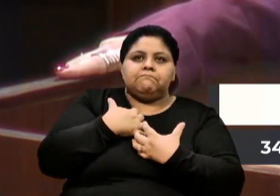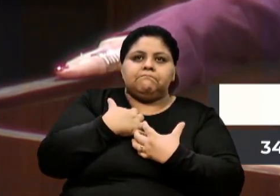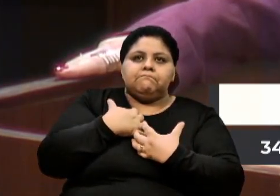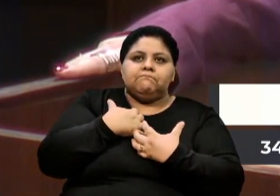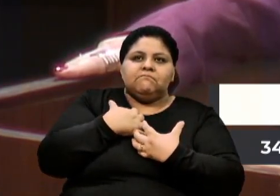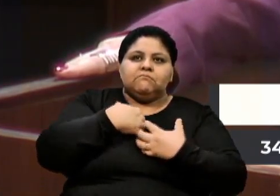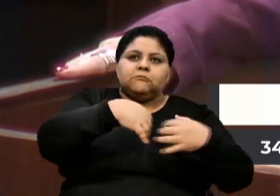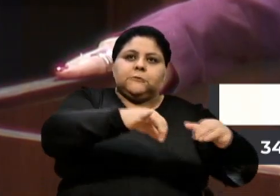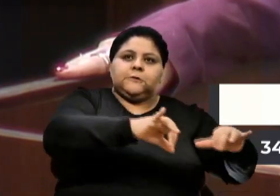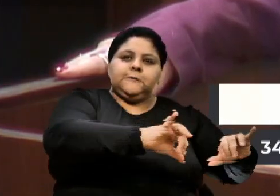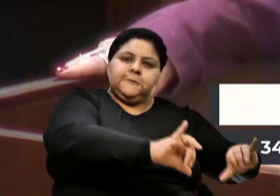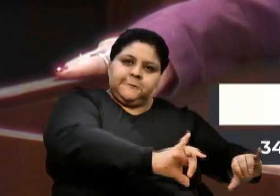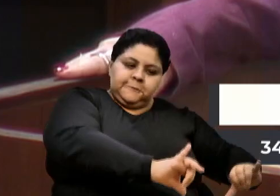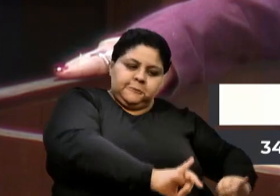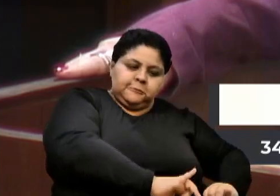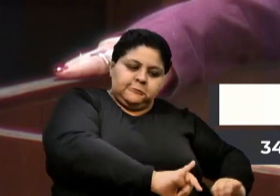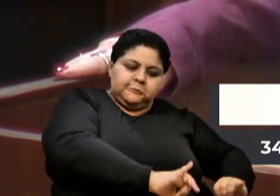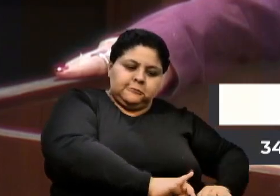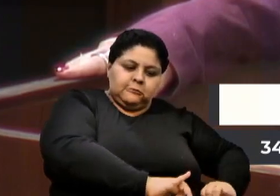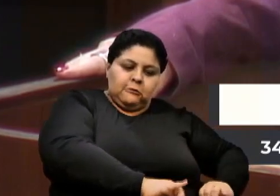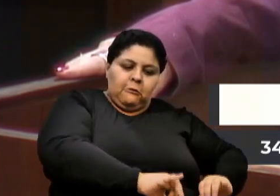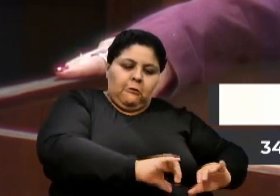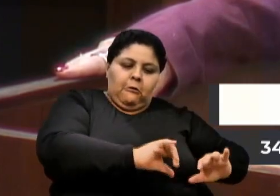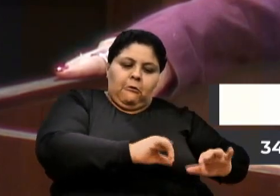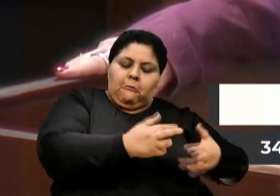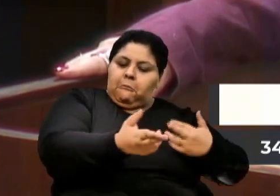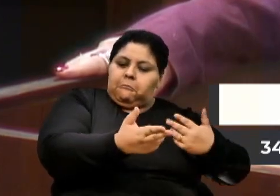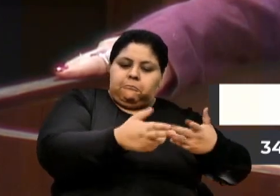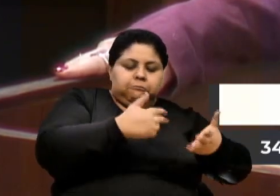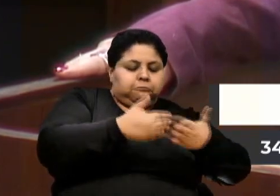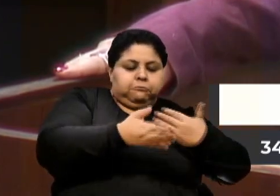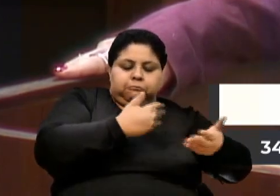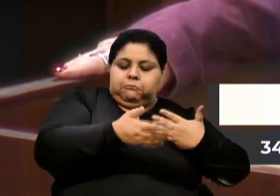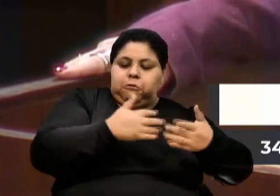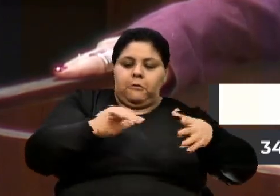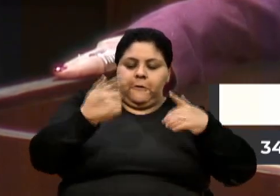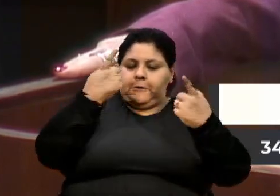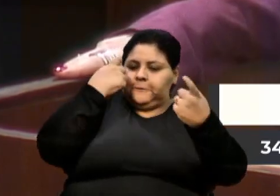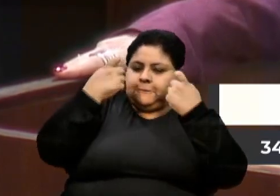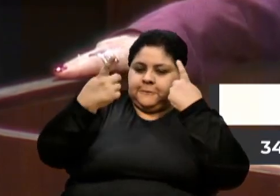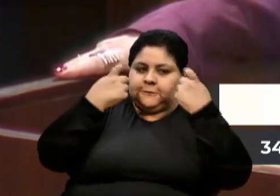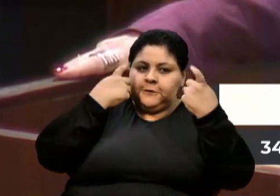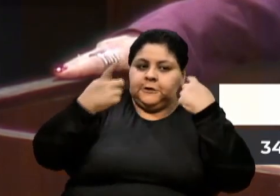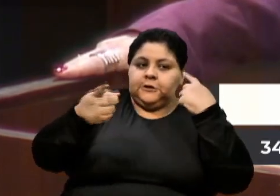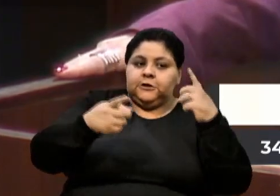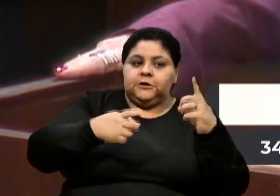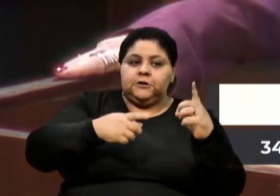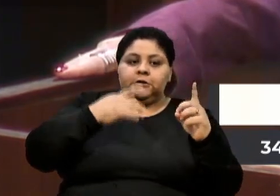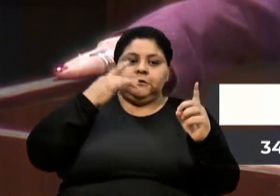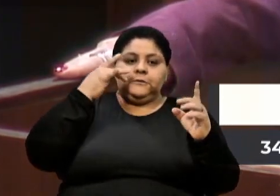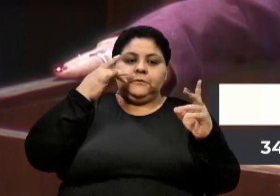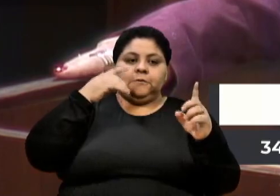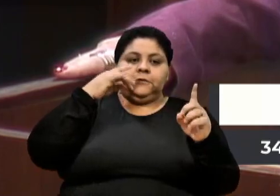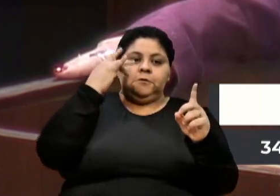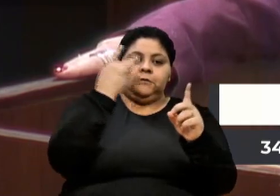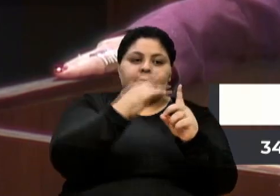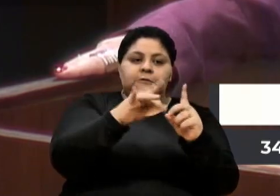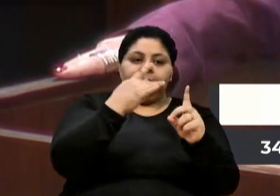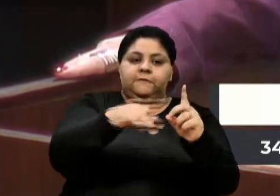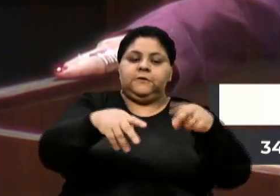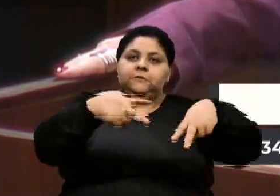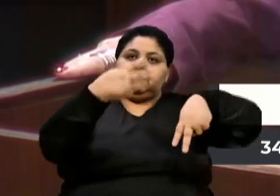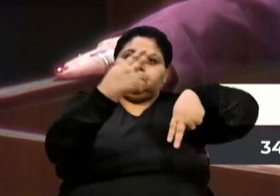que sofram alguma violência de gênero ou violência desde o